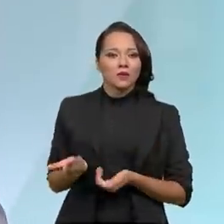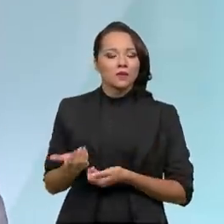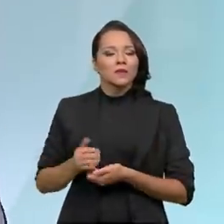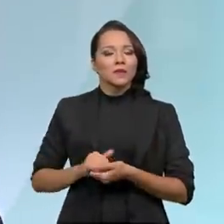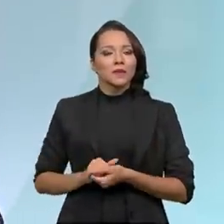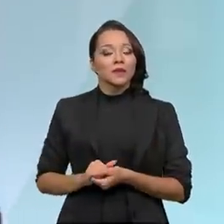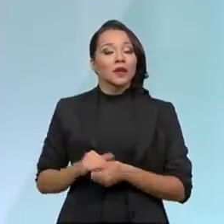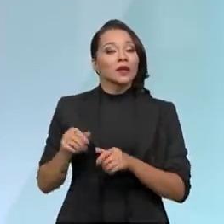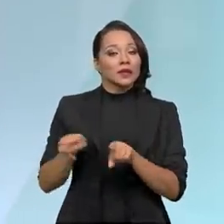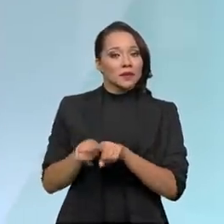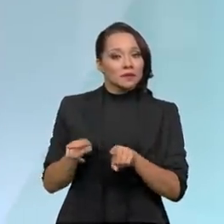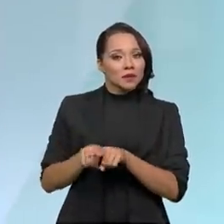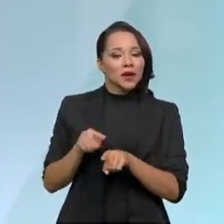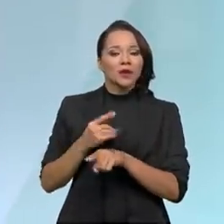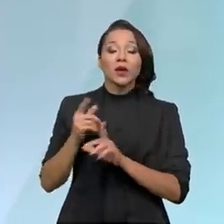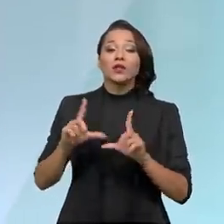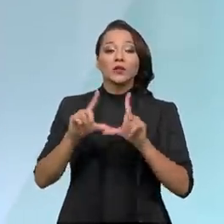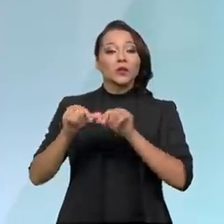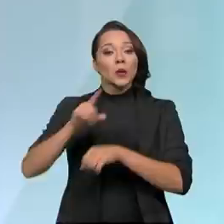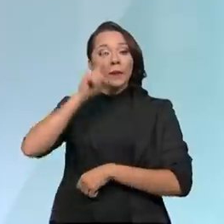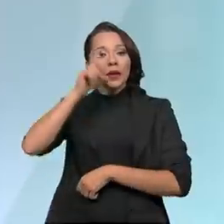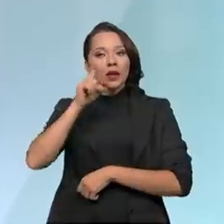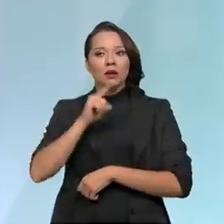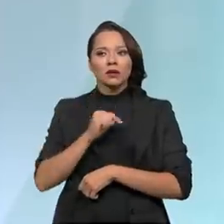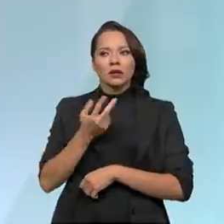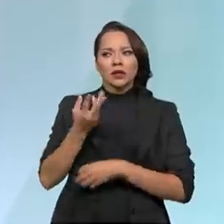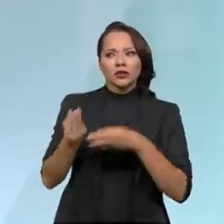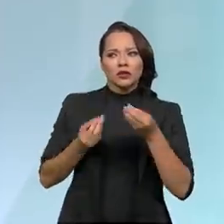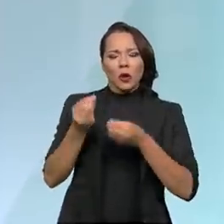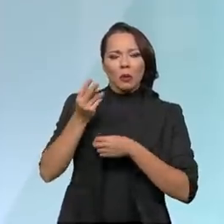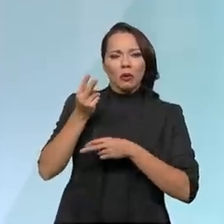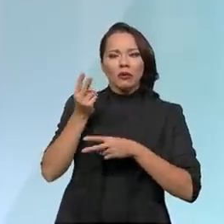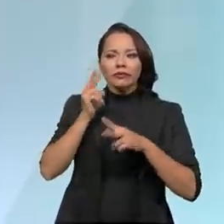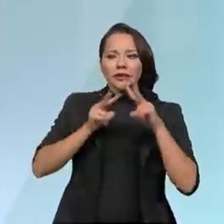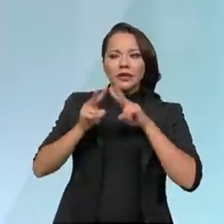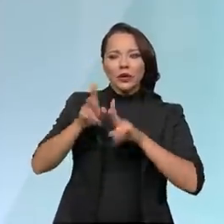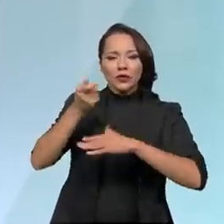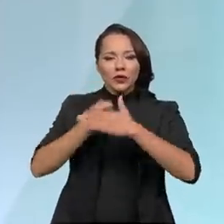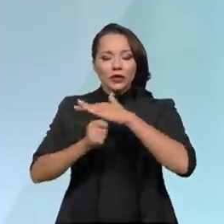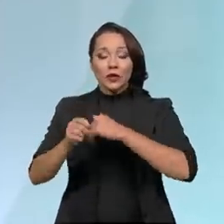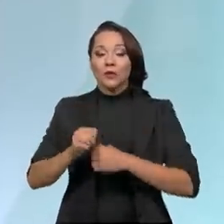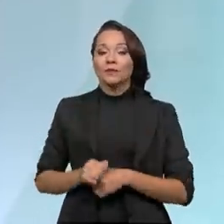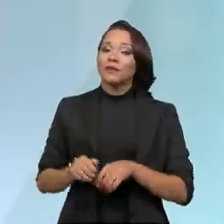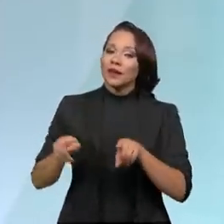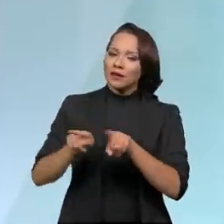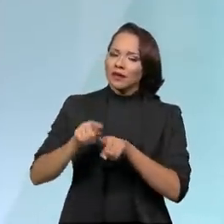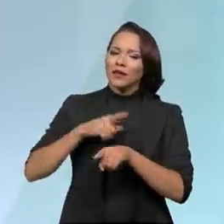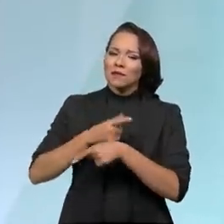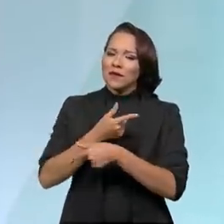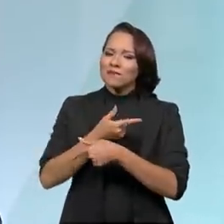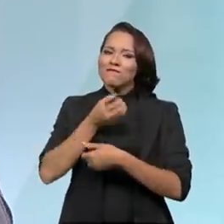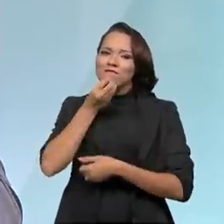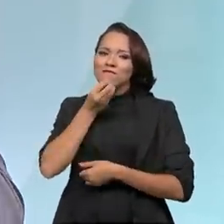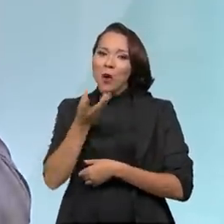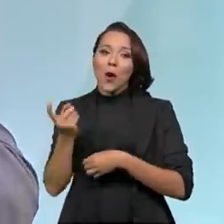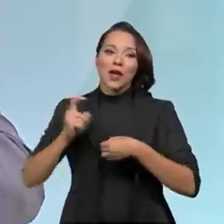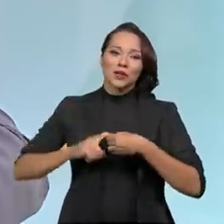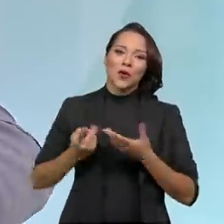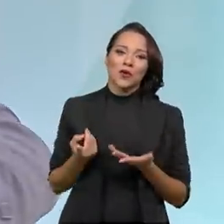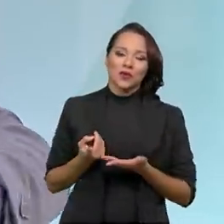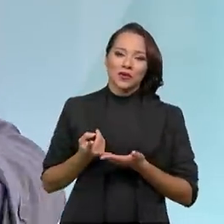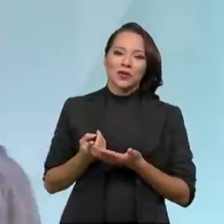Green Loans, além de mitigar o risco de imagem desse investidor. E nós temos excelentes taxas de retorno. Então,